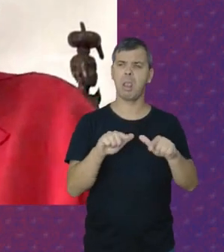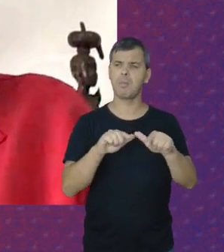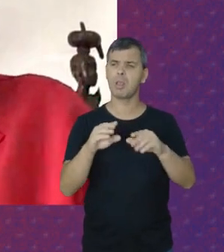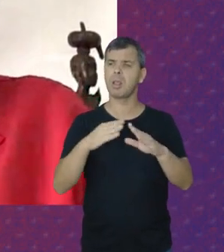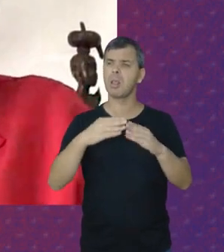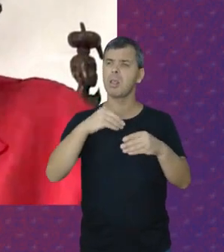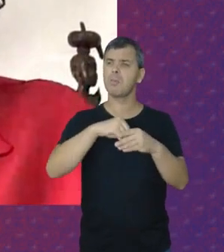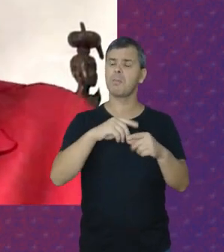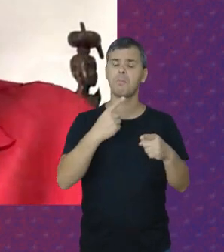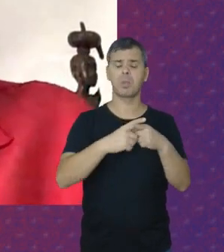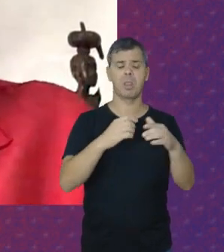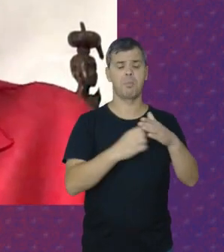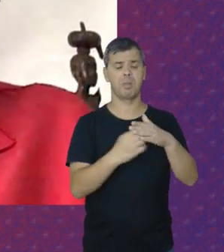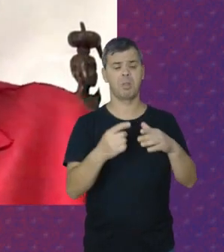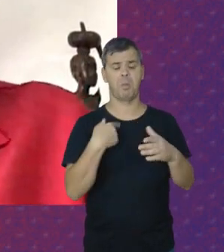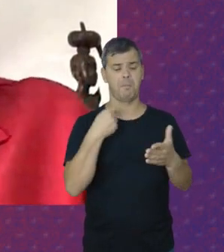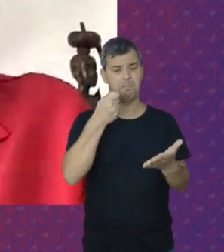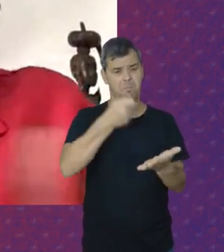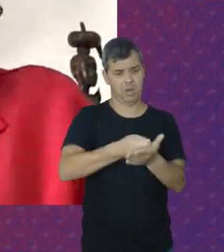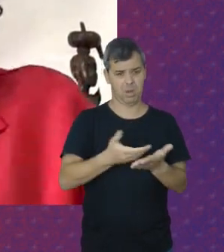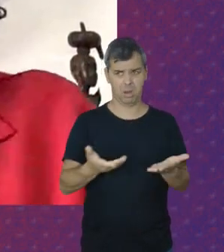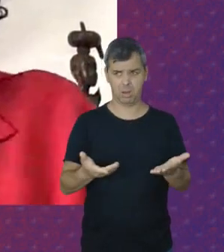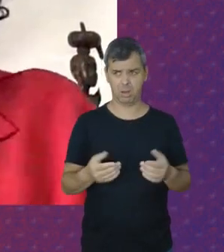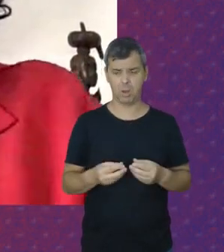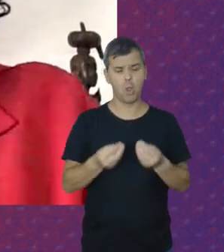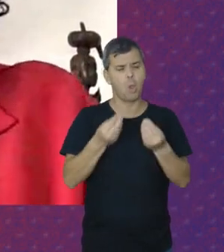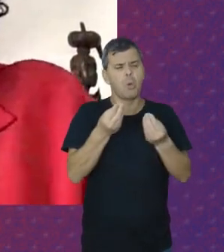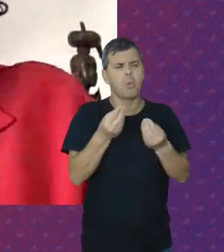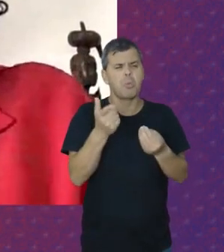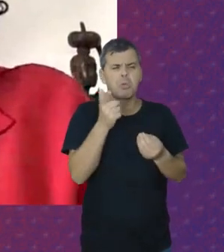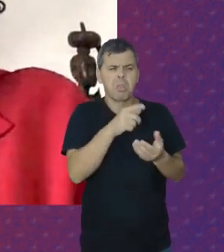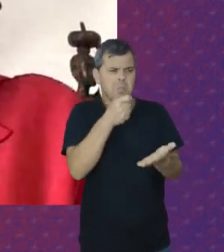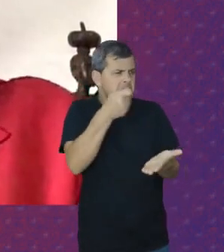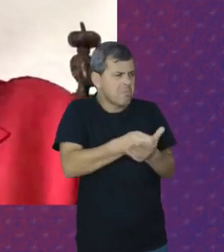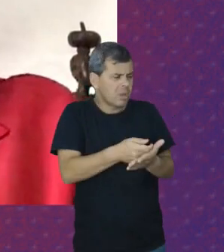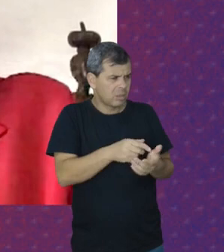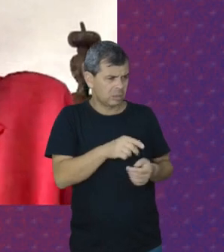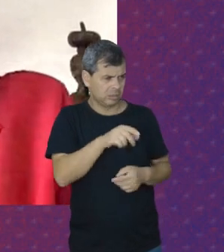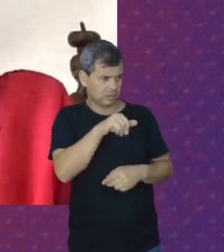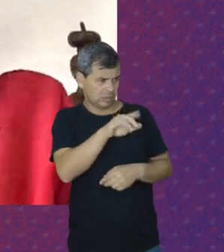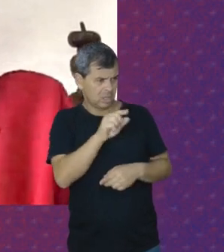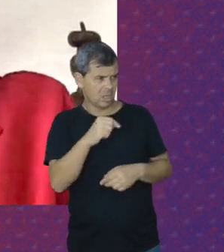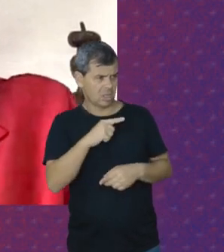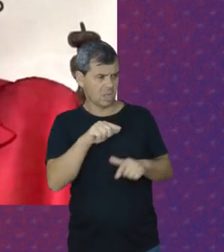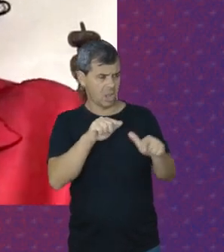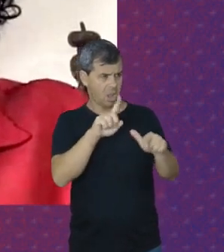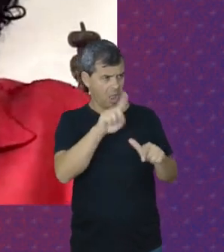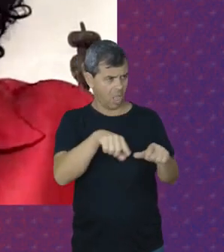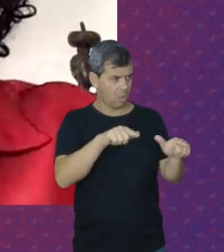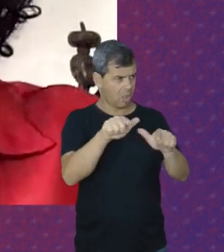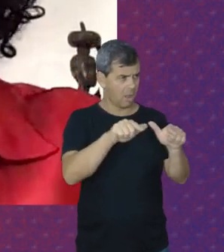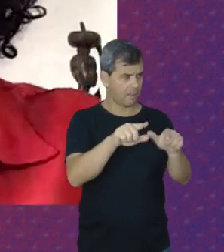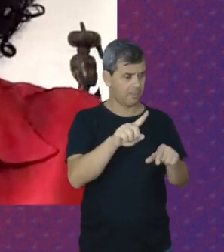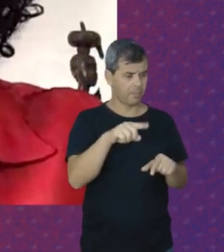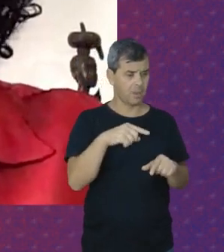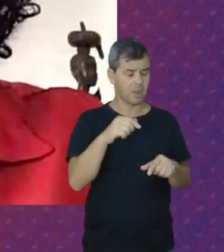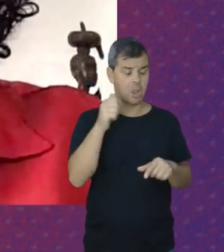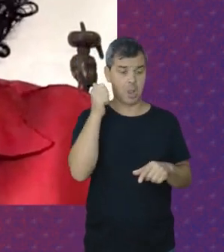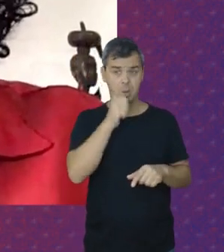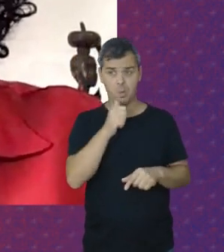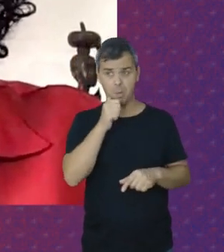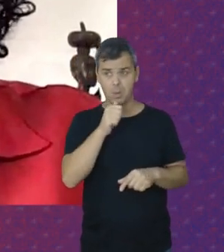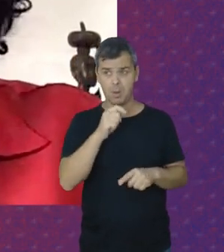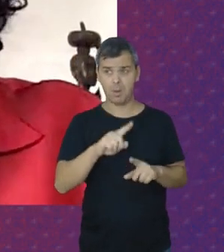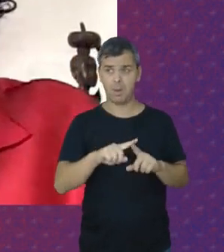empregador Não vai poder Pagar a hora Como não vai poder Pagar Se é um trabalho Onde as mulheres